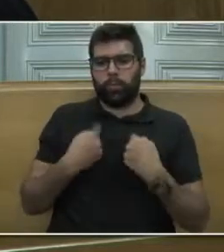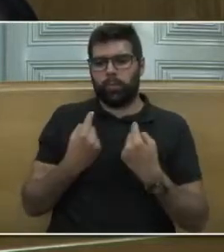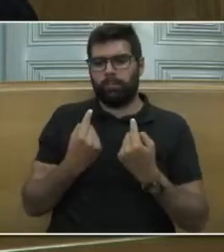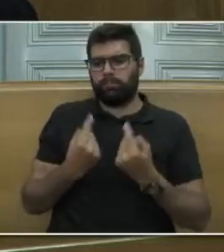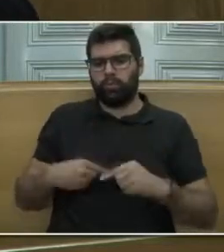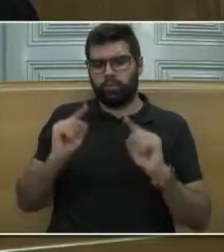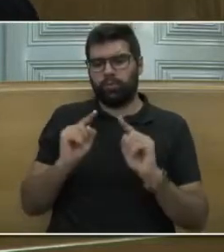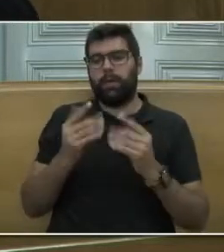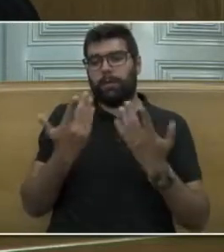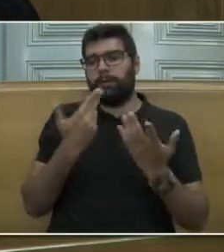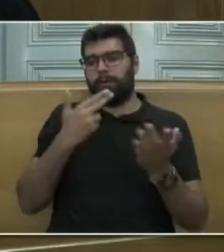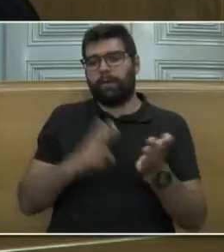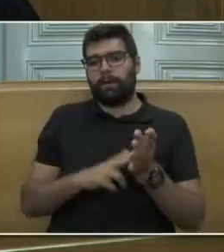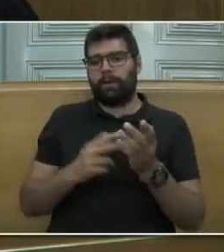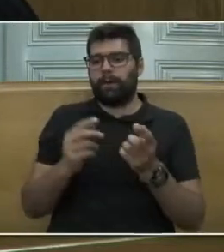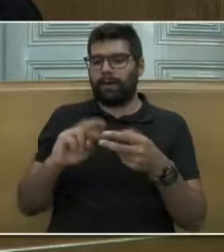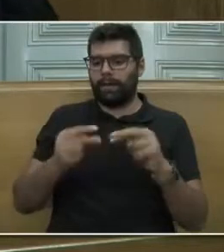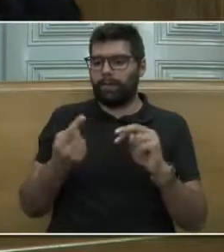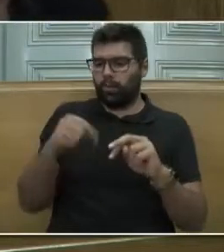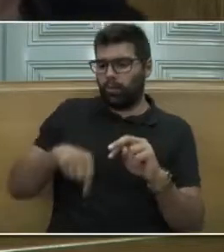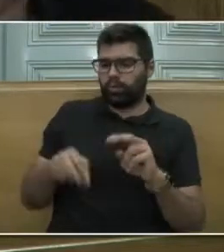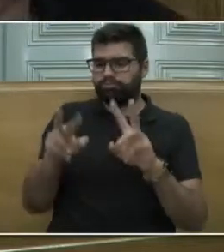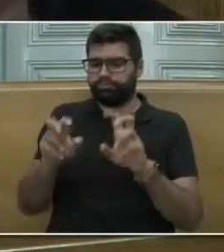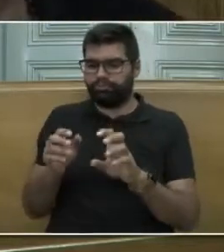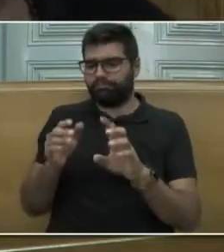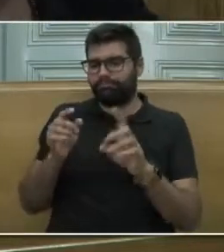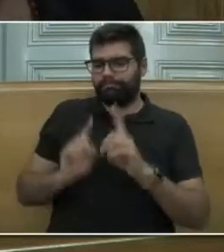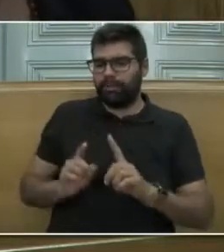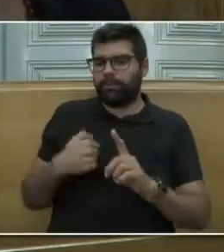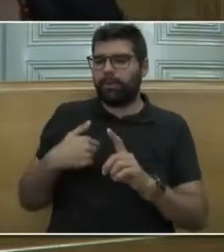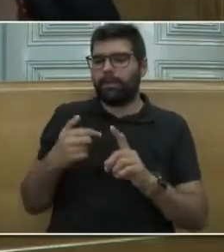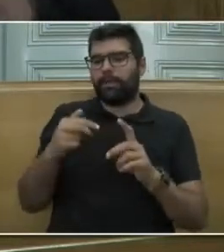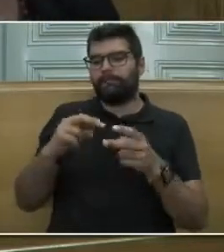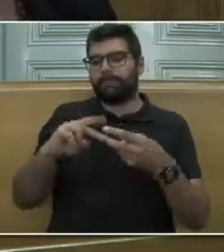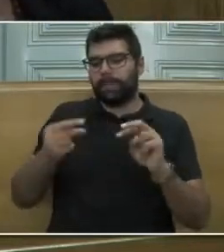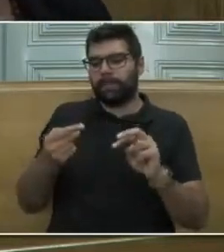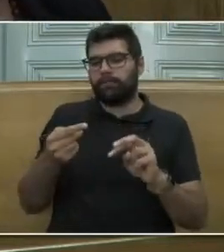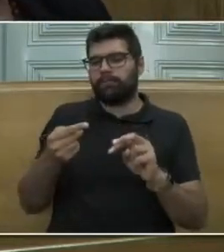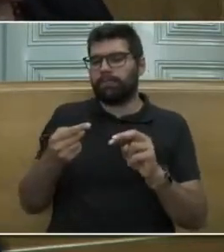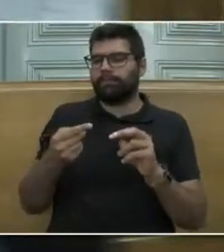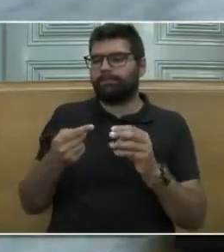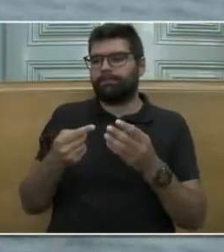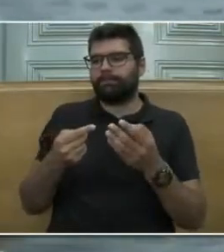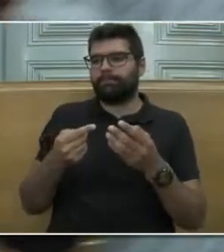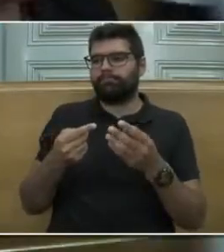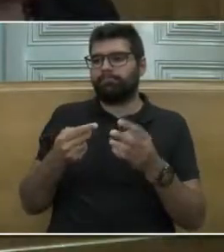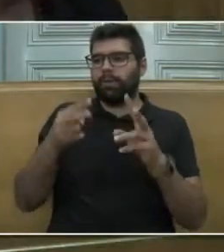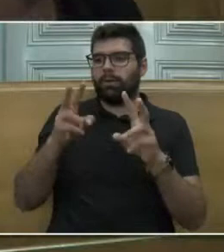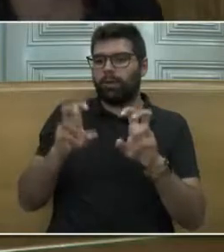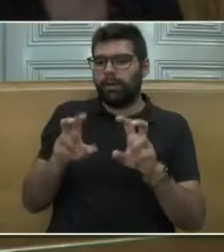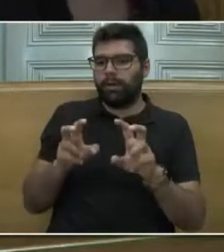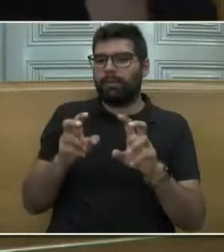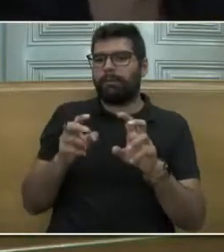facto. Mas a verdade é que a Câmara não chegou a esta questão hoje e a Câmara, não chegar a esta questão hoje, não chegou com esta